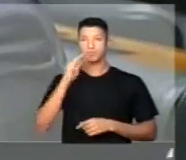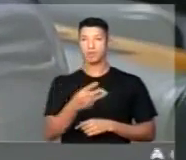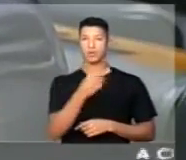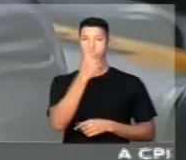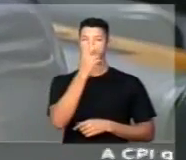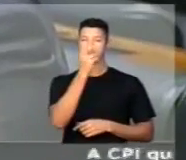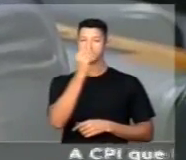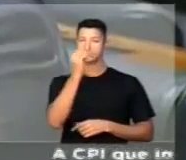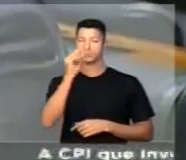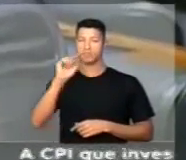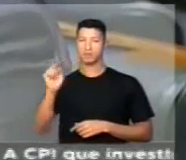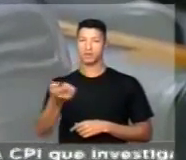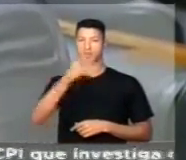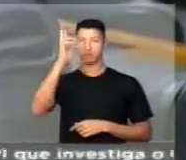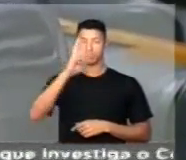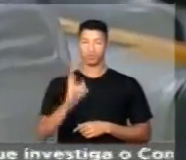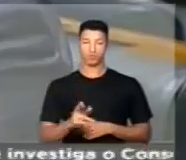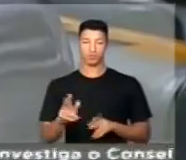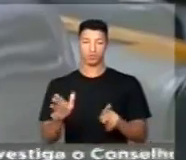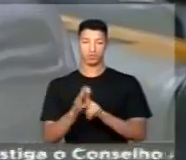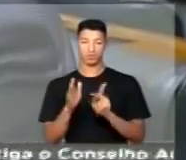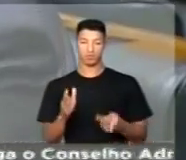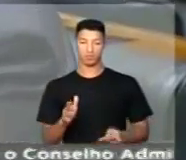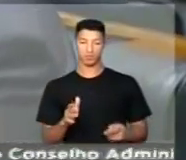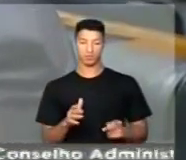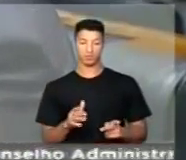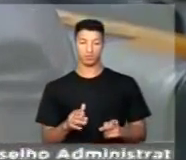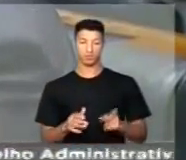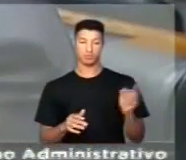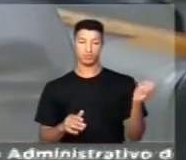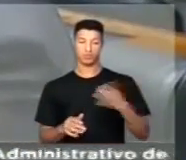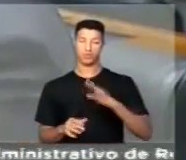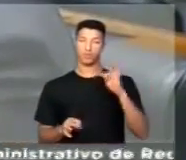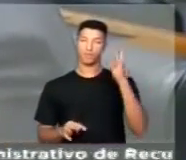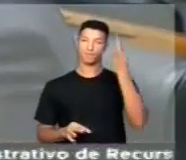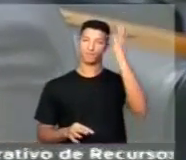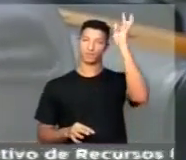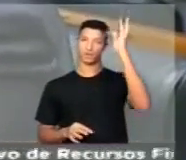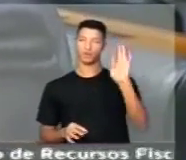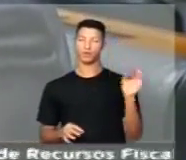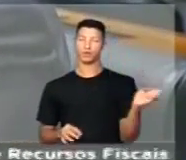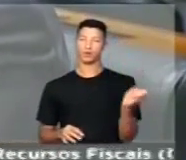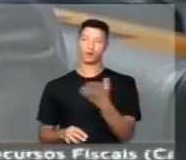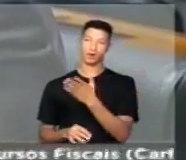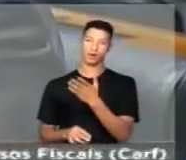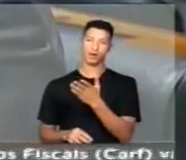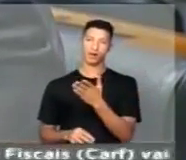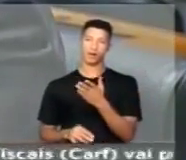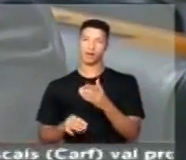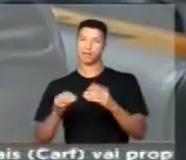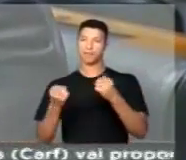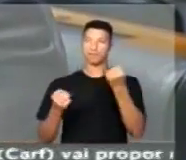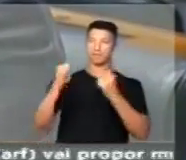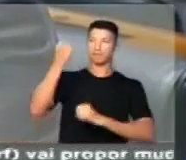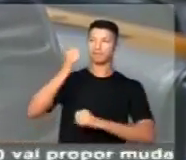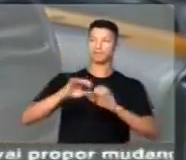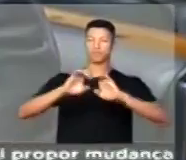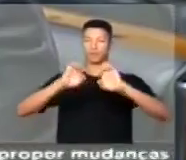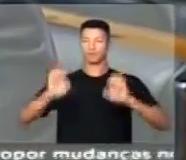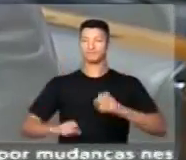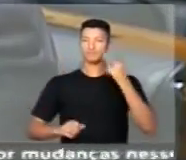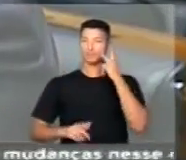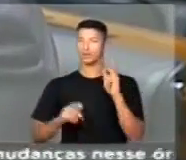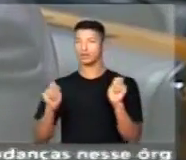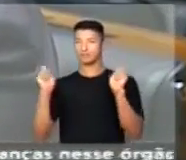milhões para novas tecnologias, novas máquinas, uma estrutura para